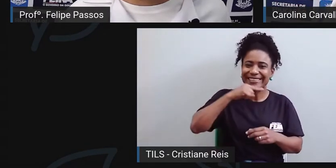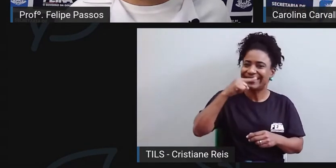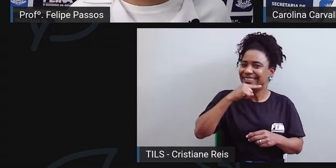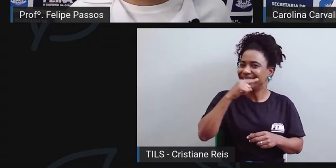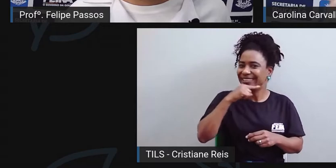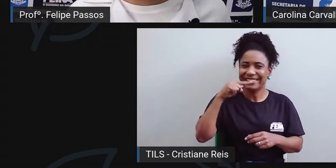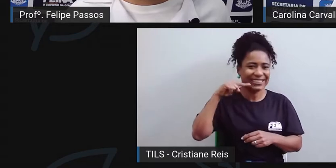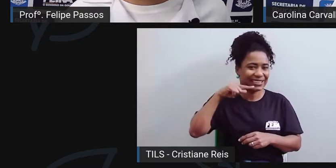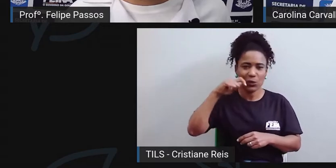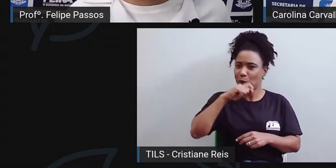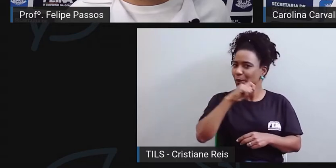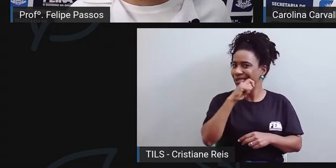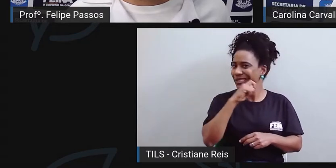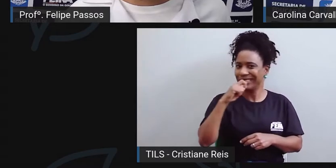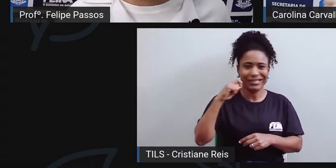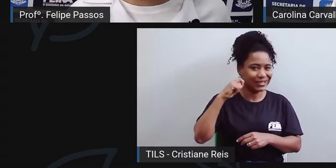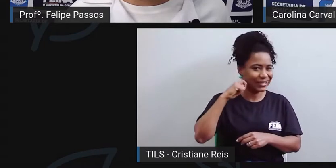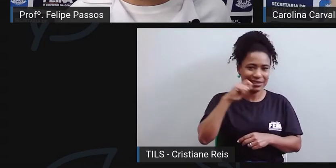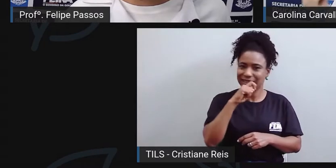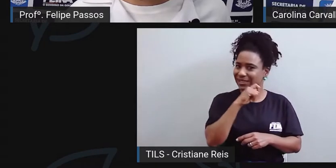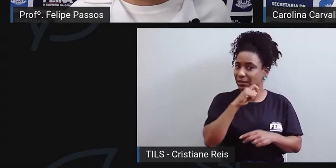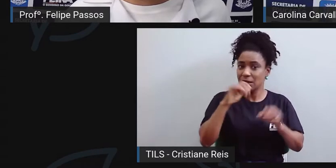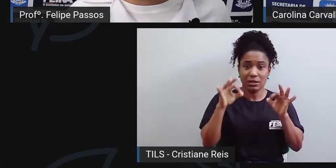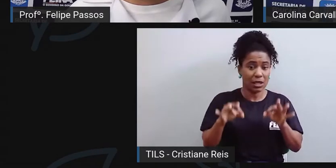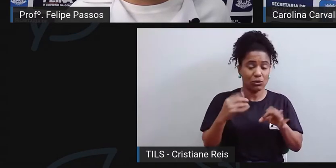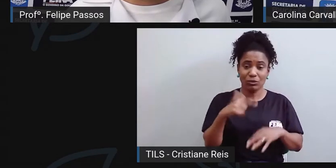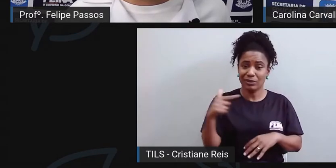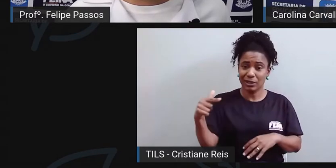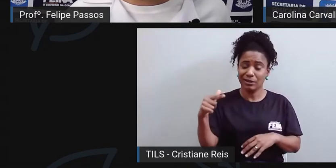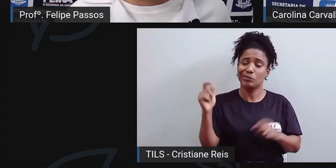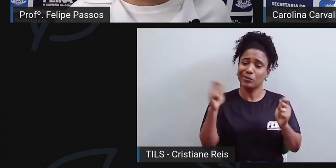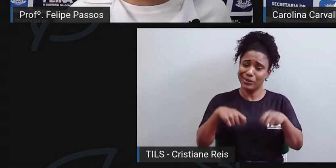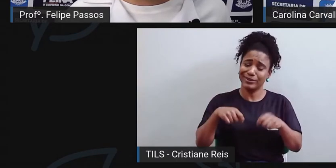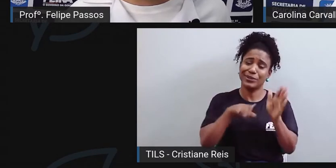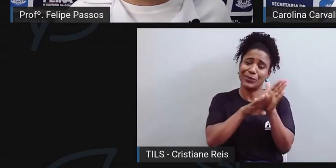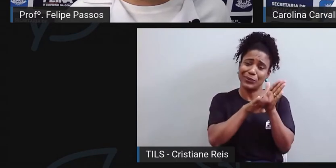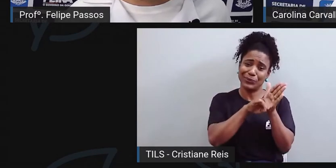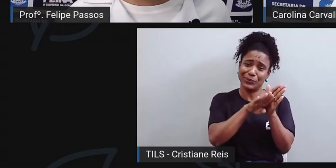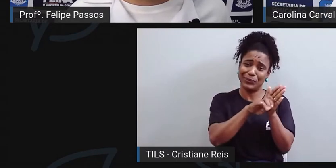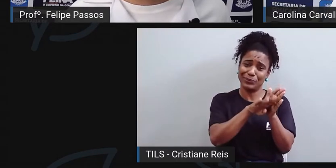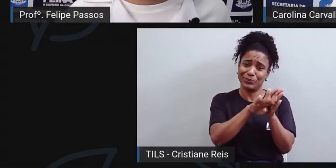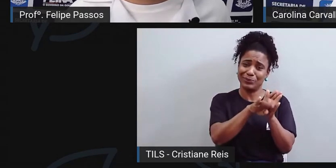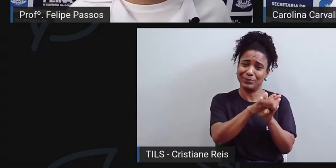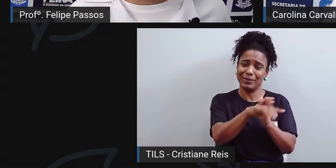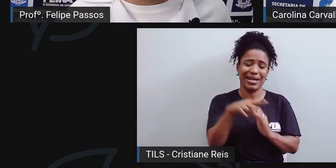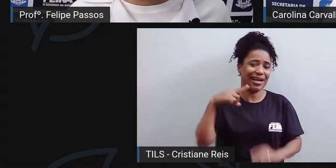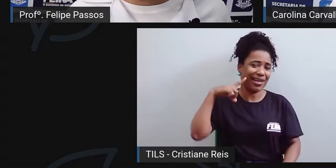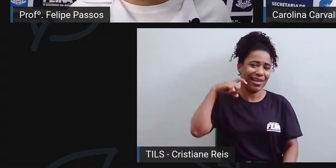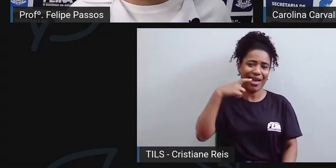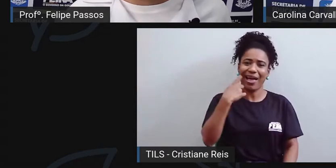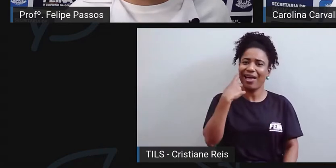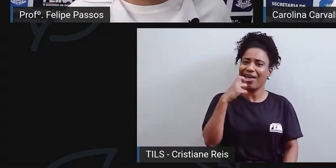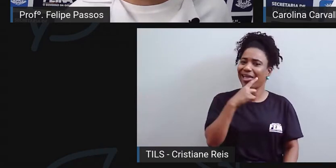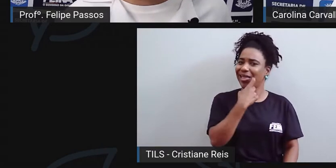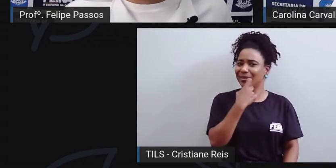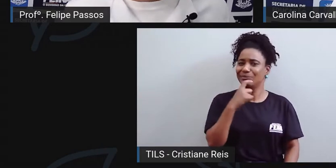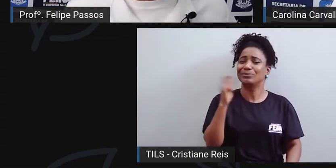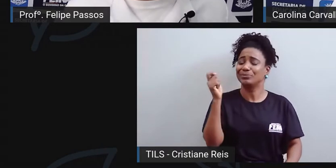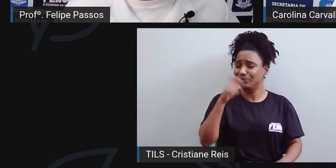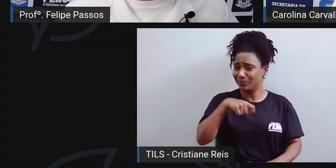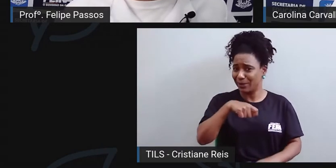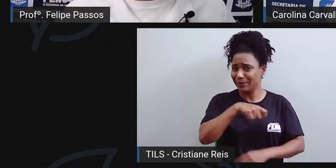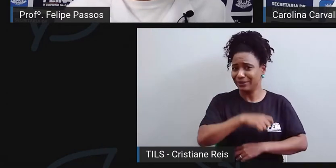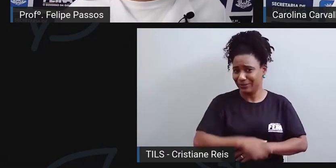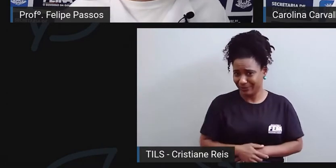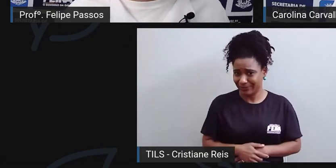escovação, a higienização adequada, você tem um cenário perfeito para o desenvolvimento da cárie. Então, se você consegue